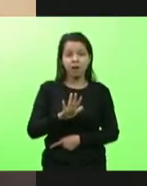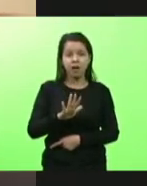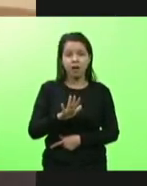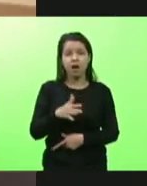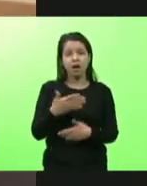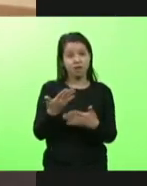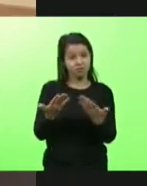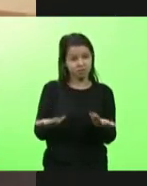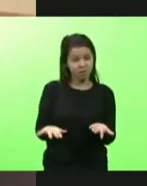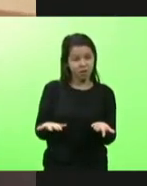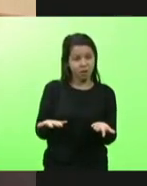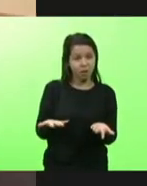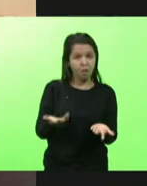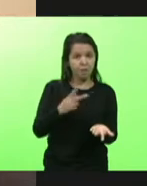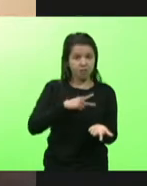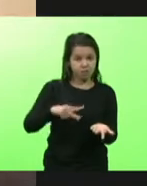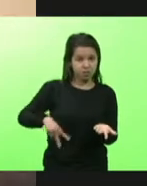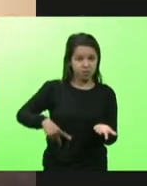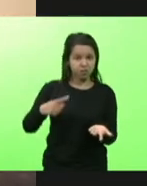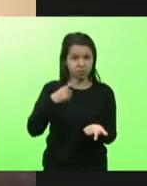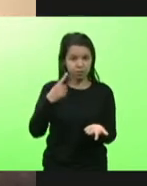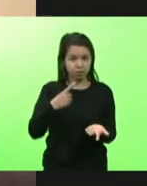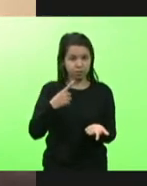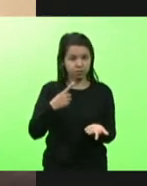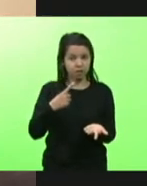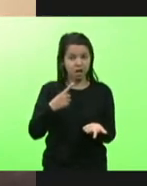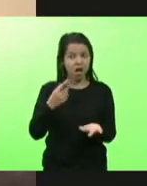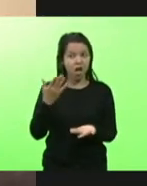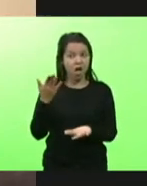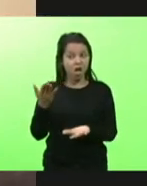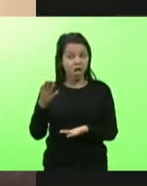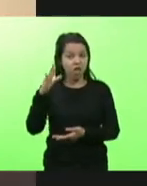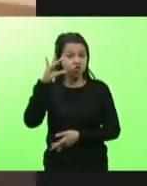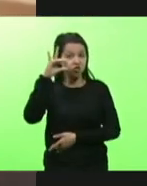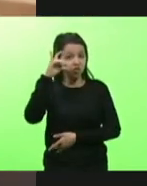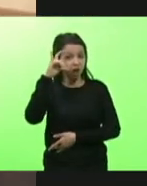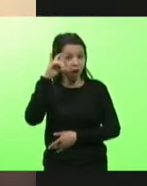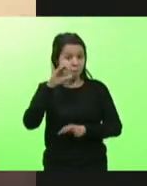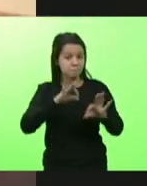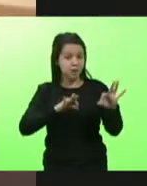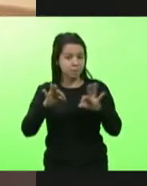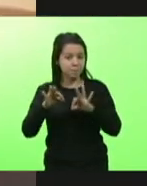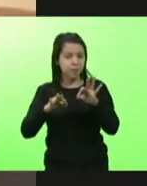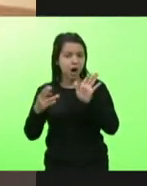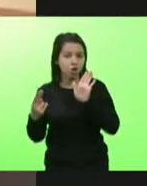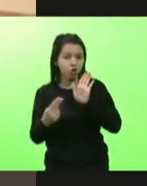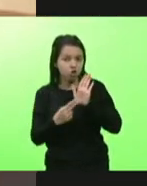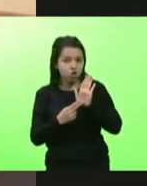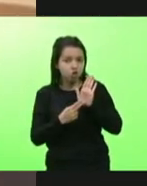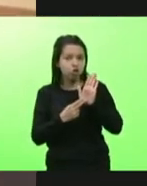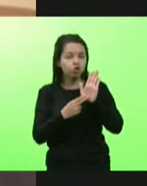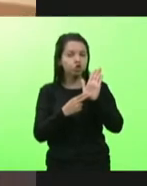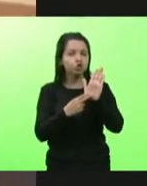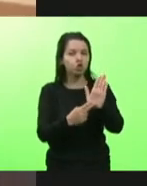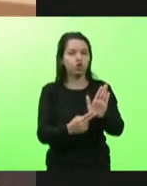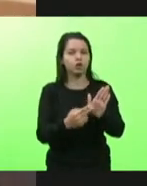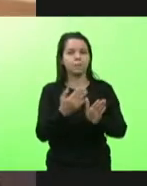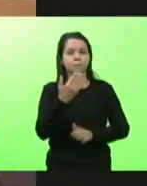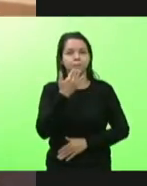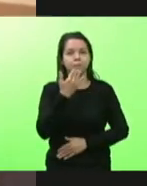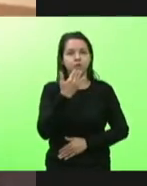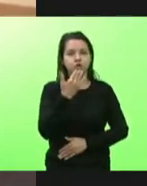vem o Instagram e faz uma nota, dá para acreditar? uma nota pedindo